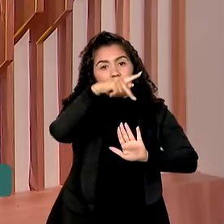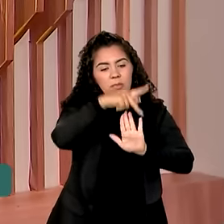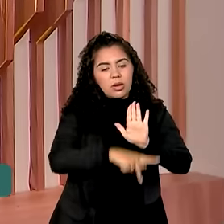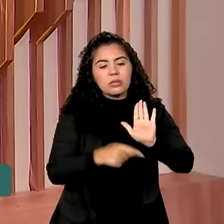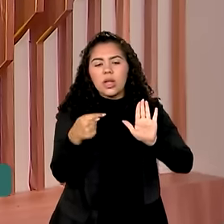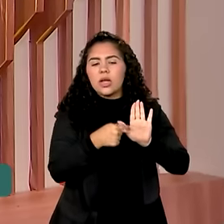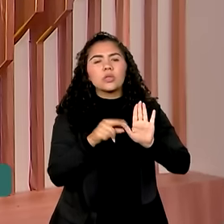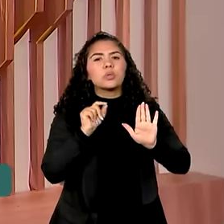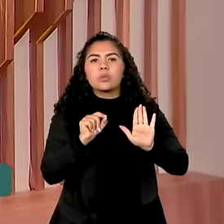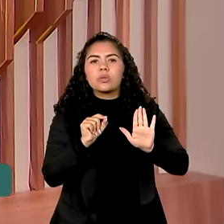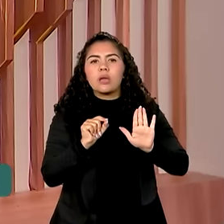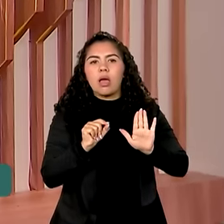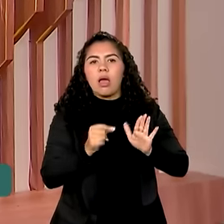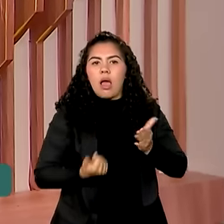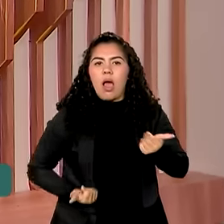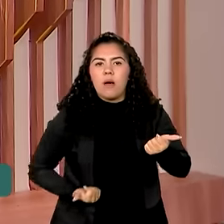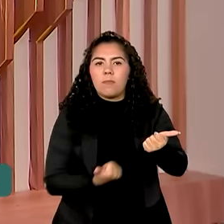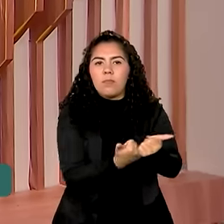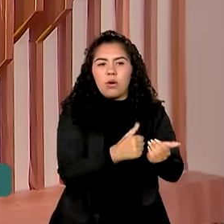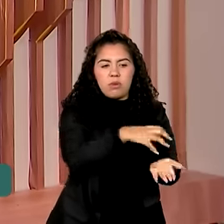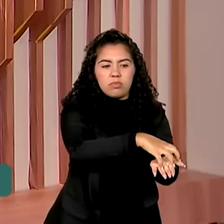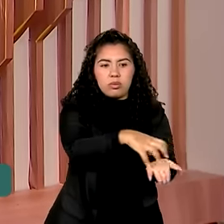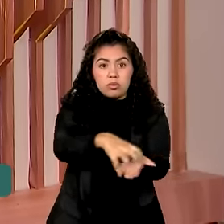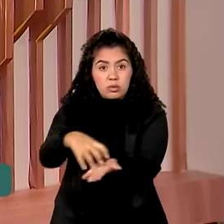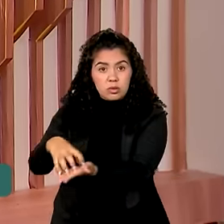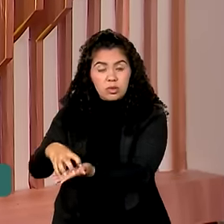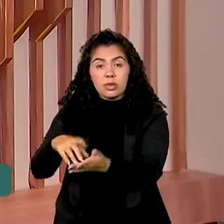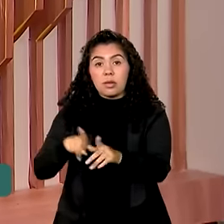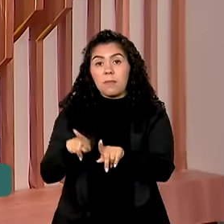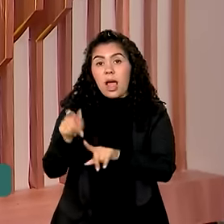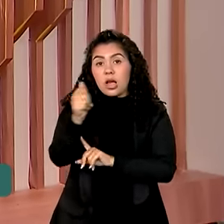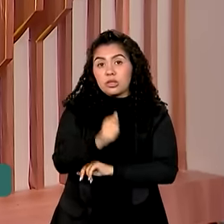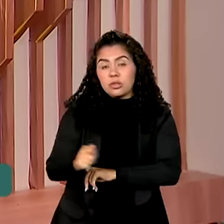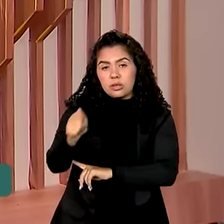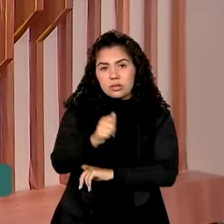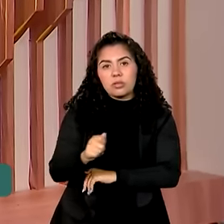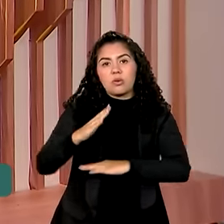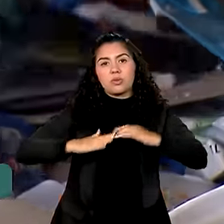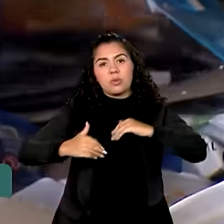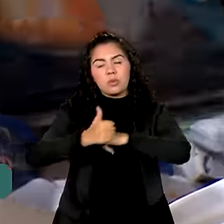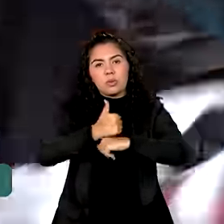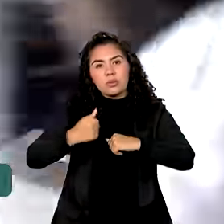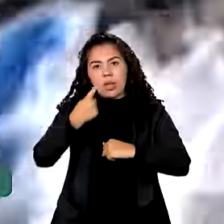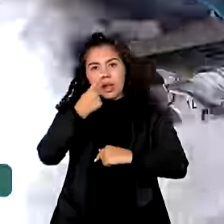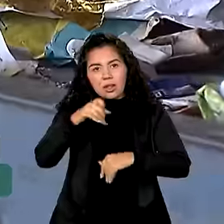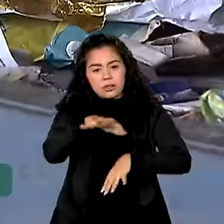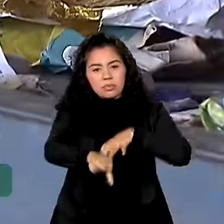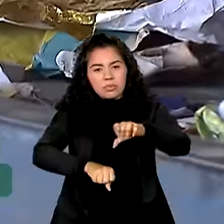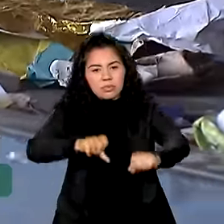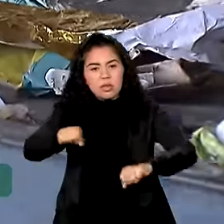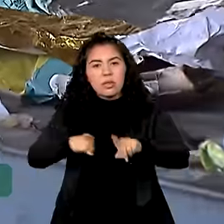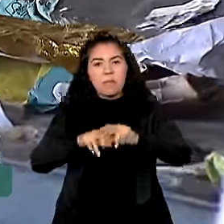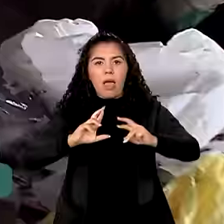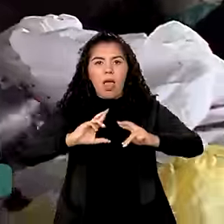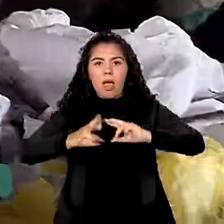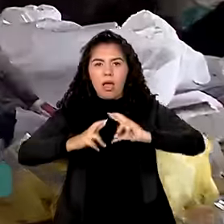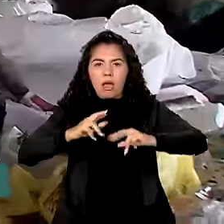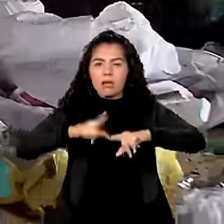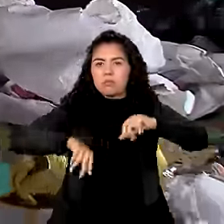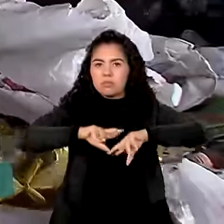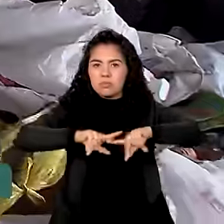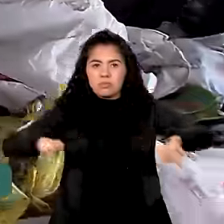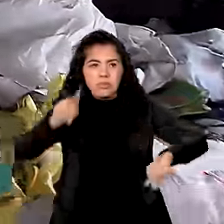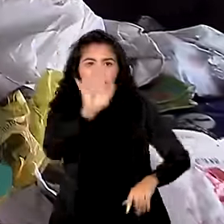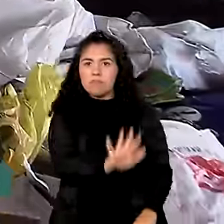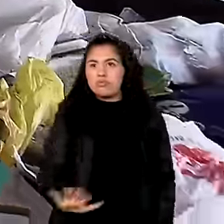apoio a cooperativas e associações de catadores e catadoras de materiais reutilizáveis e recicláveis de